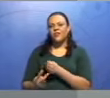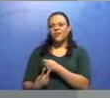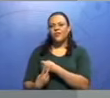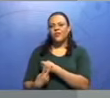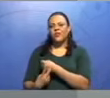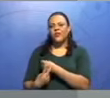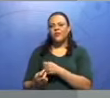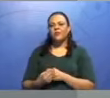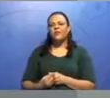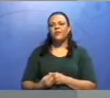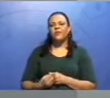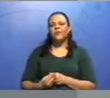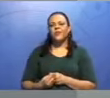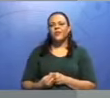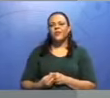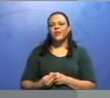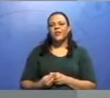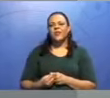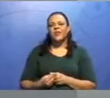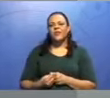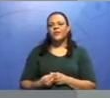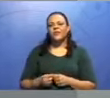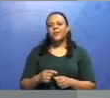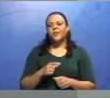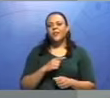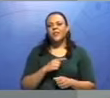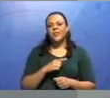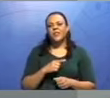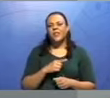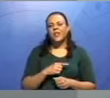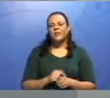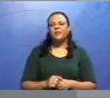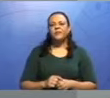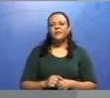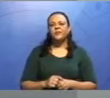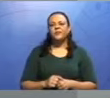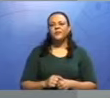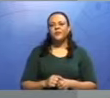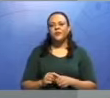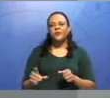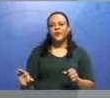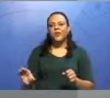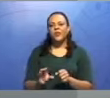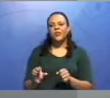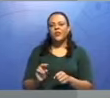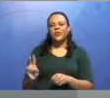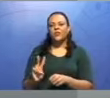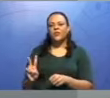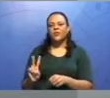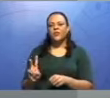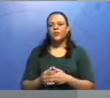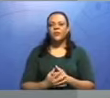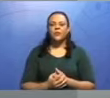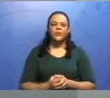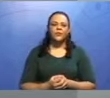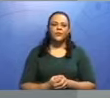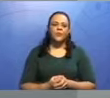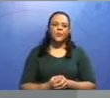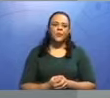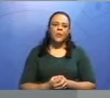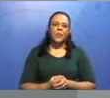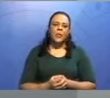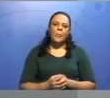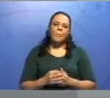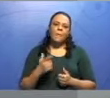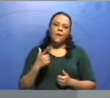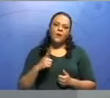virar. São os verbos, então, da festa PPCV. Somente esse, assim, o restante, né, o restante dos